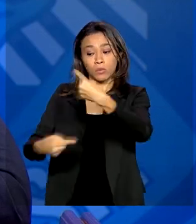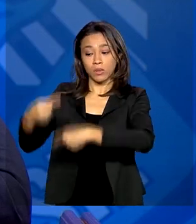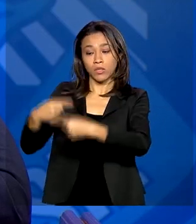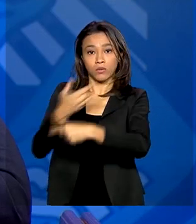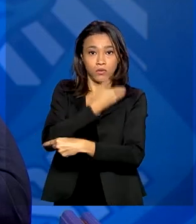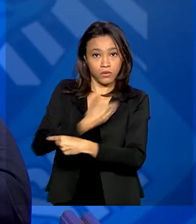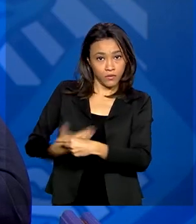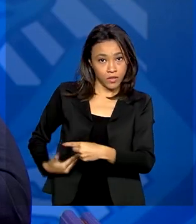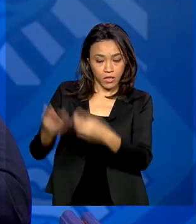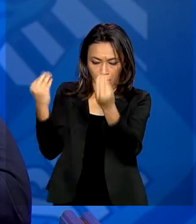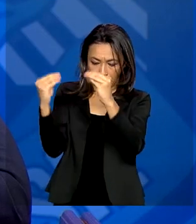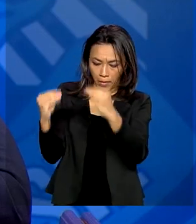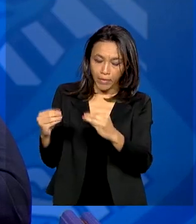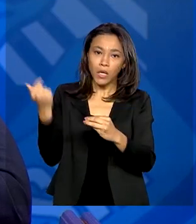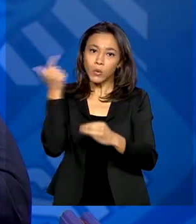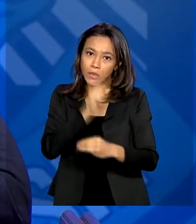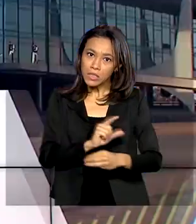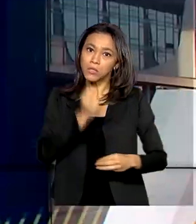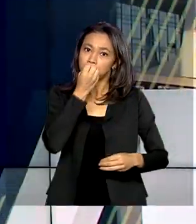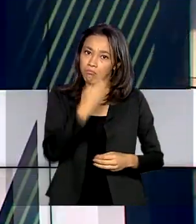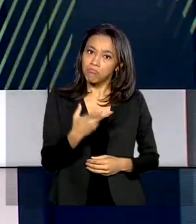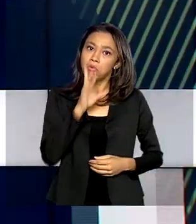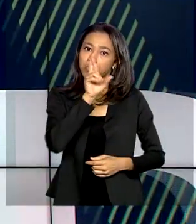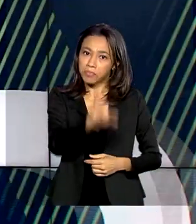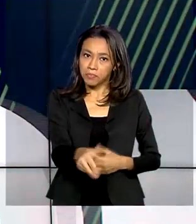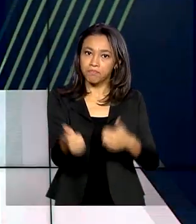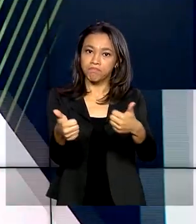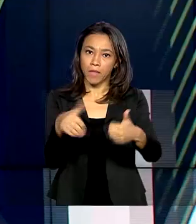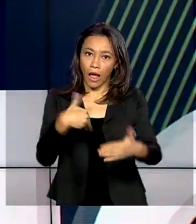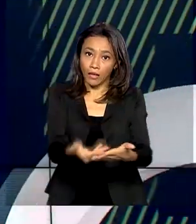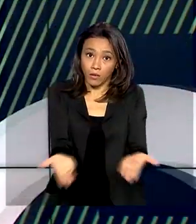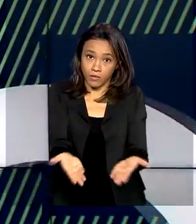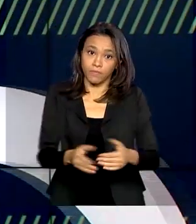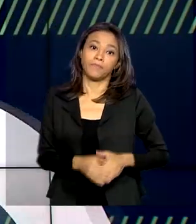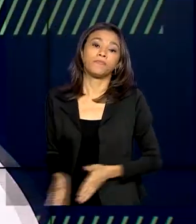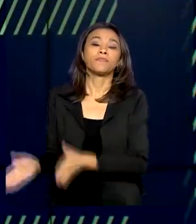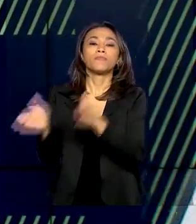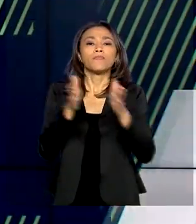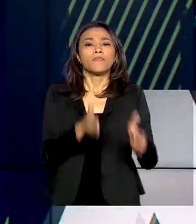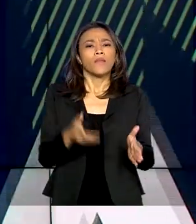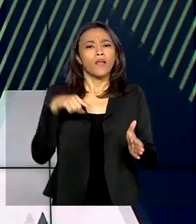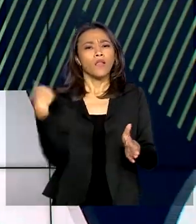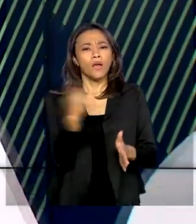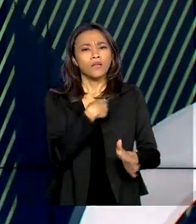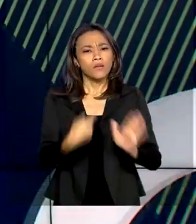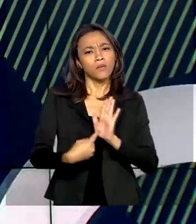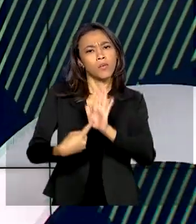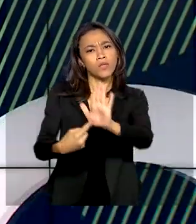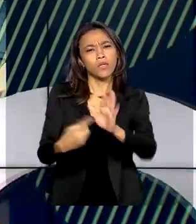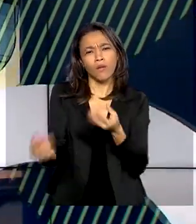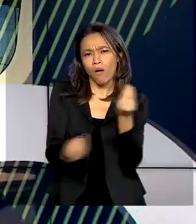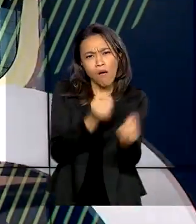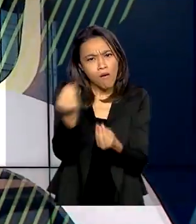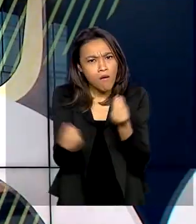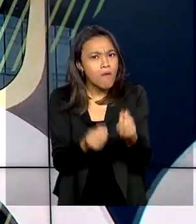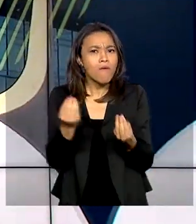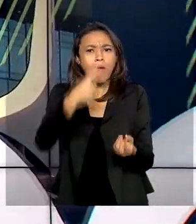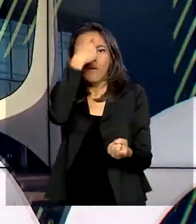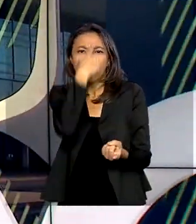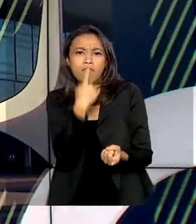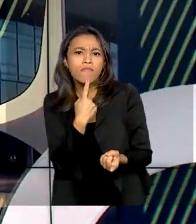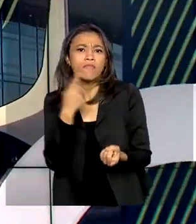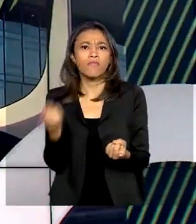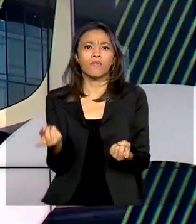estão atingindo o seu resultado até agora. A gente mostra agora para você como ficou a nova configuração do